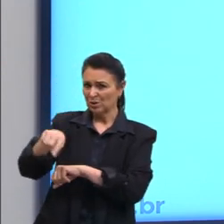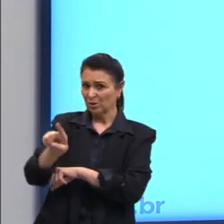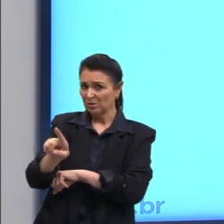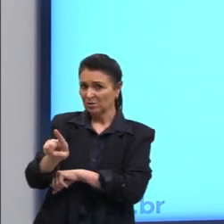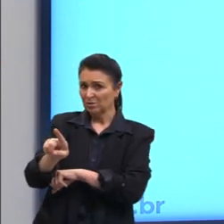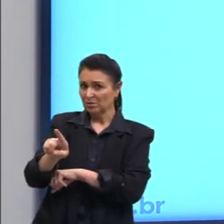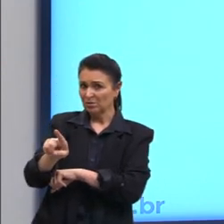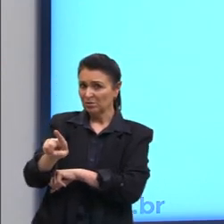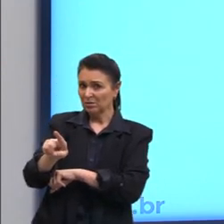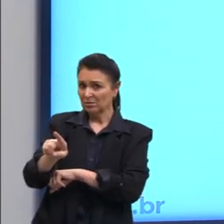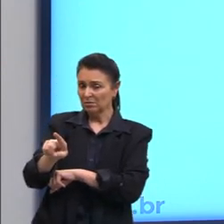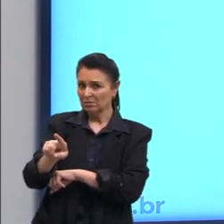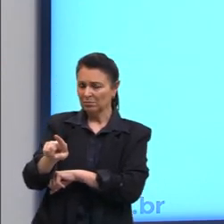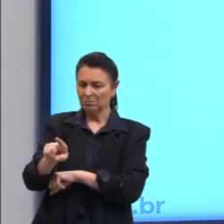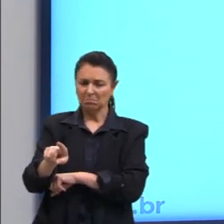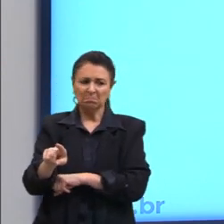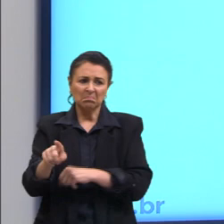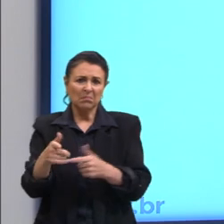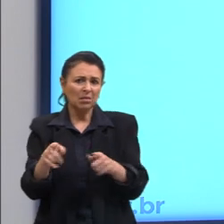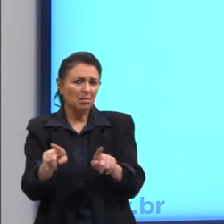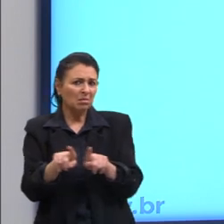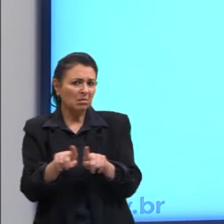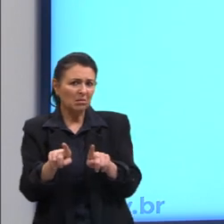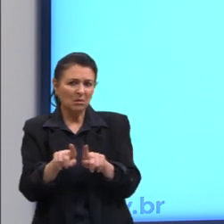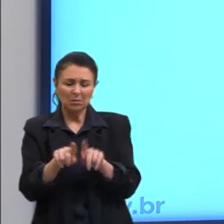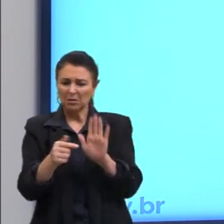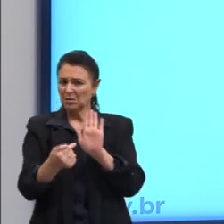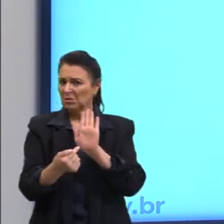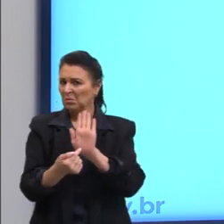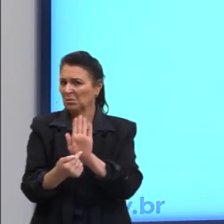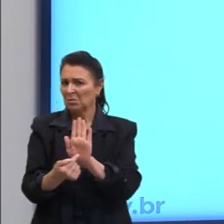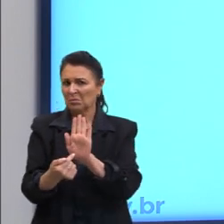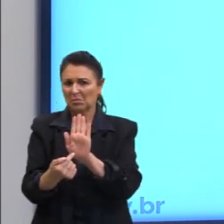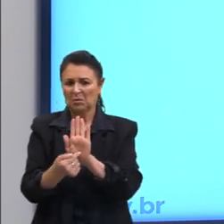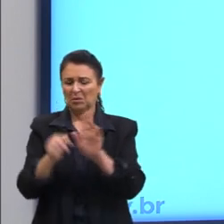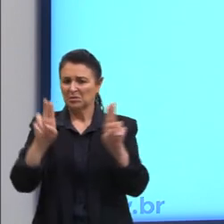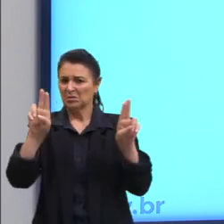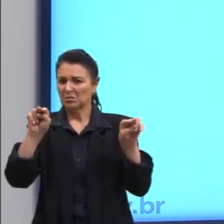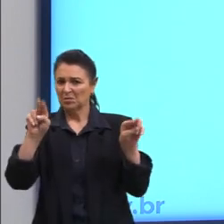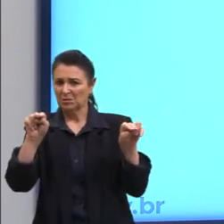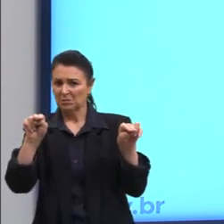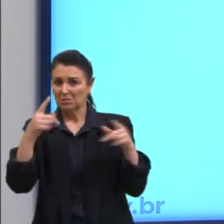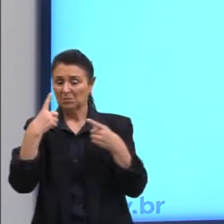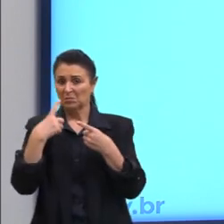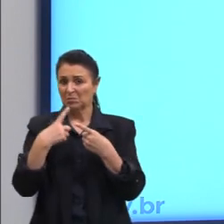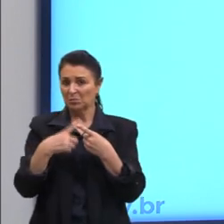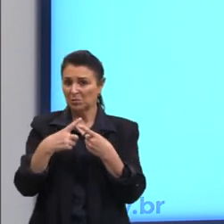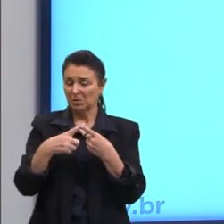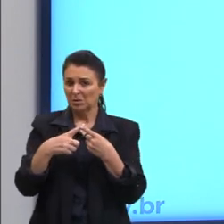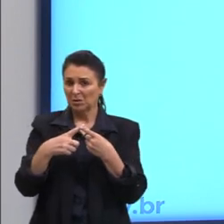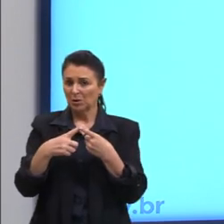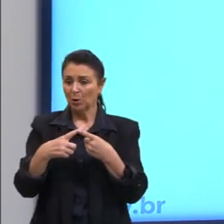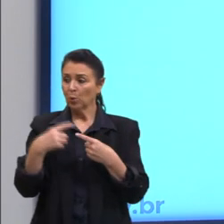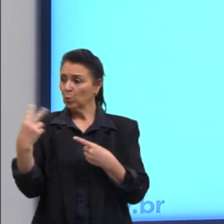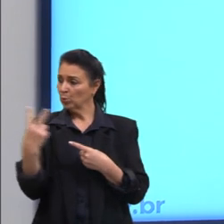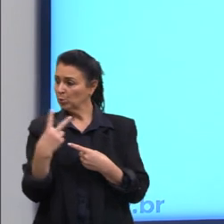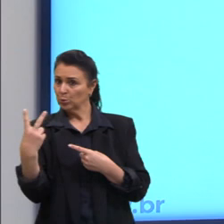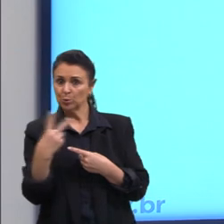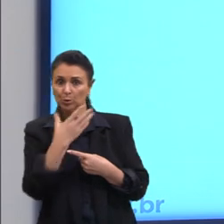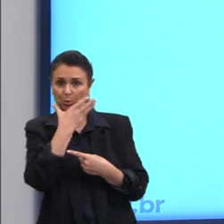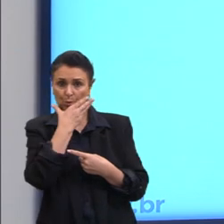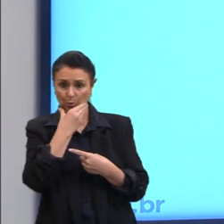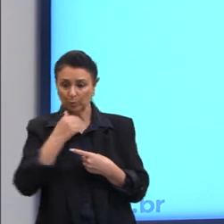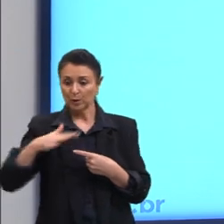no caso, essa charge também não traz esse tema, uma vez que, por estarem os dois no mesmo ambiente,